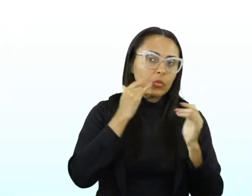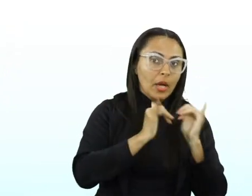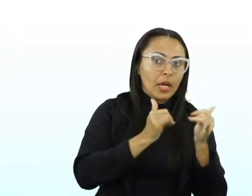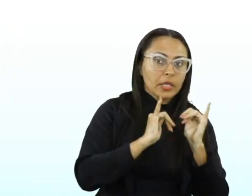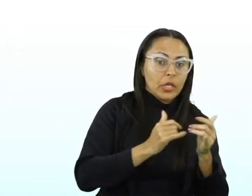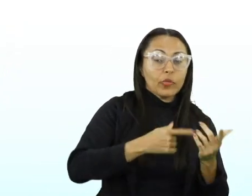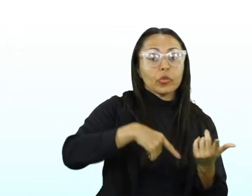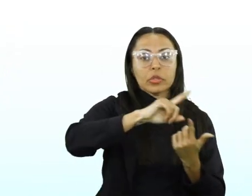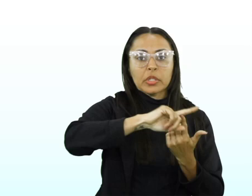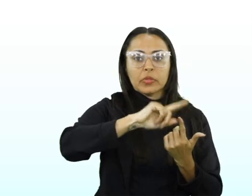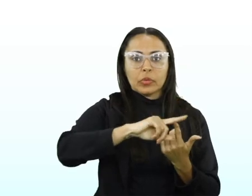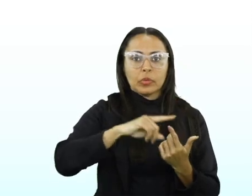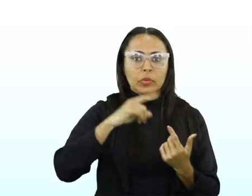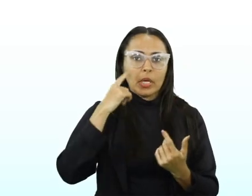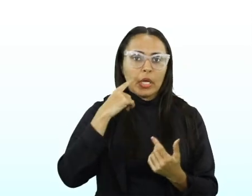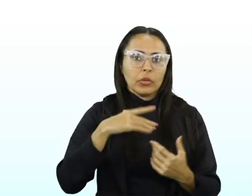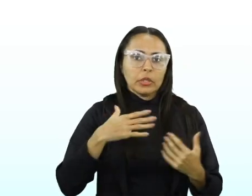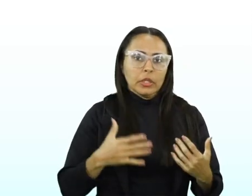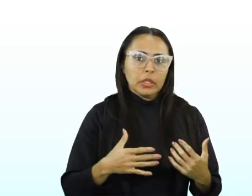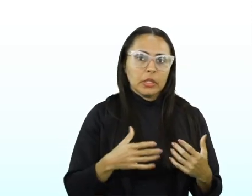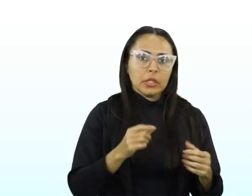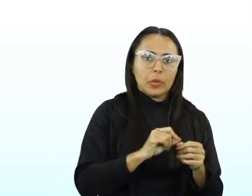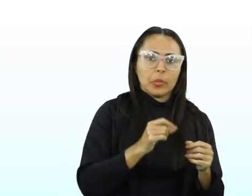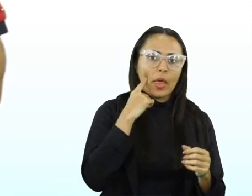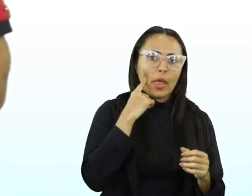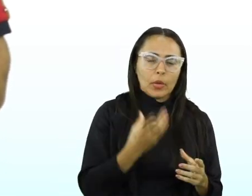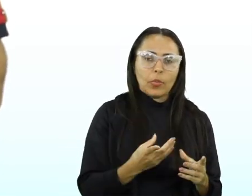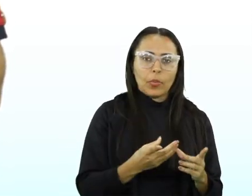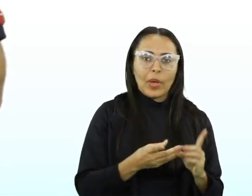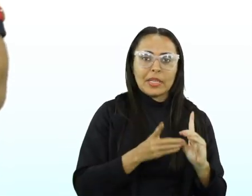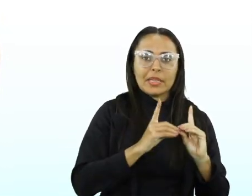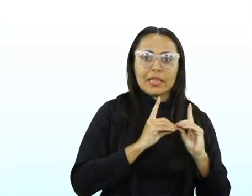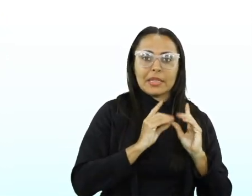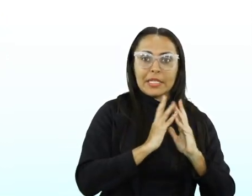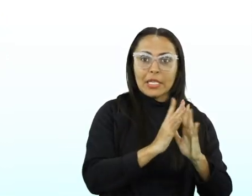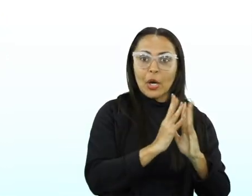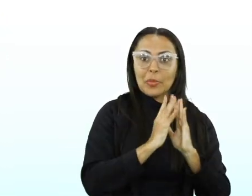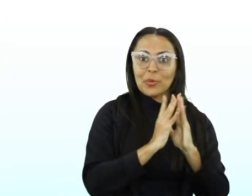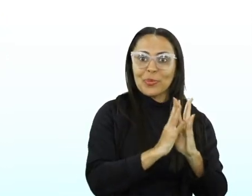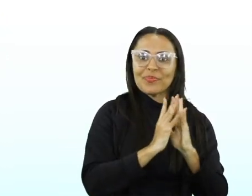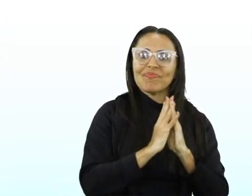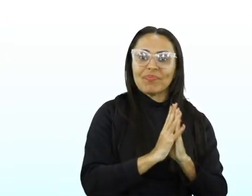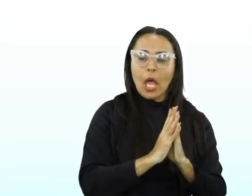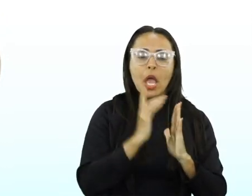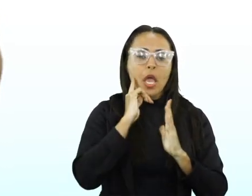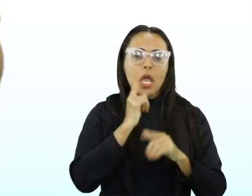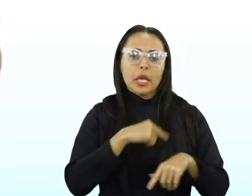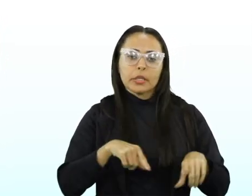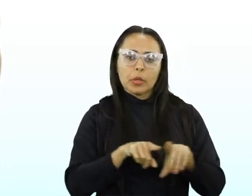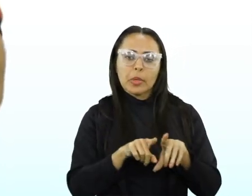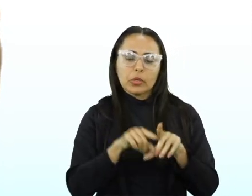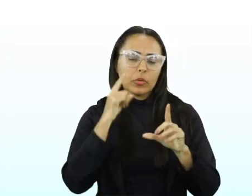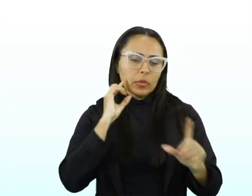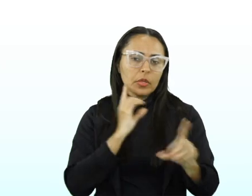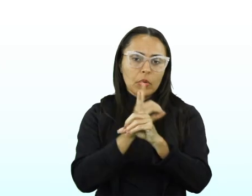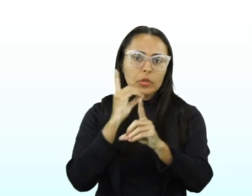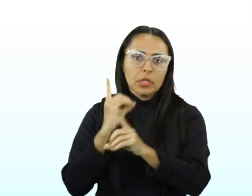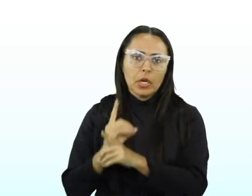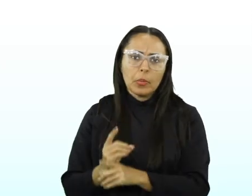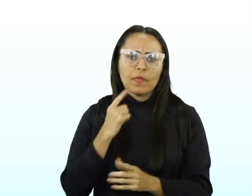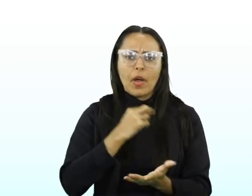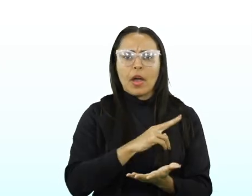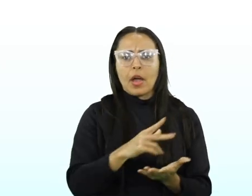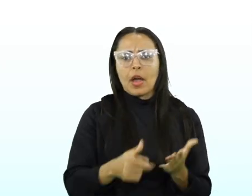tipo narrativo, é um texto de ação, é um texto dinâmico. E, dentro desse tipo narrativo, nós encontramos diversos